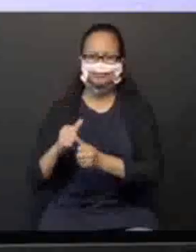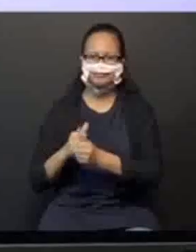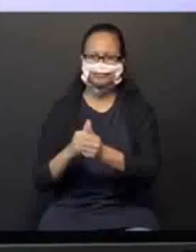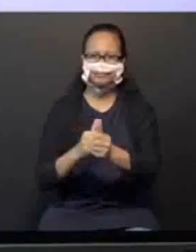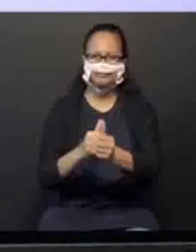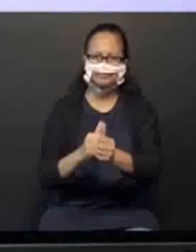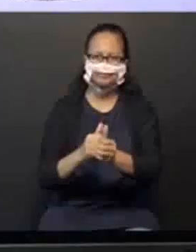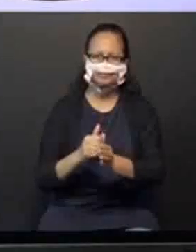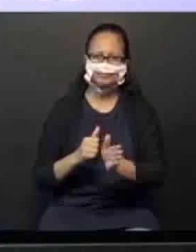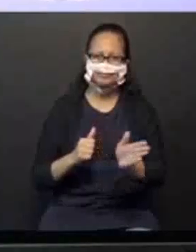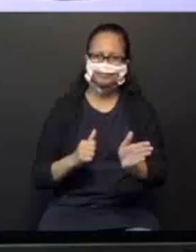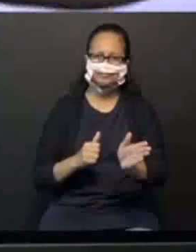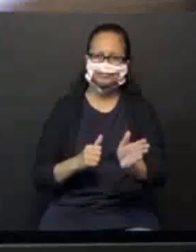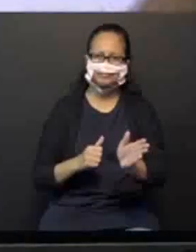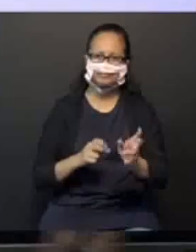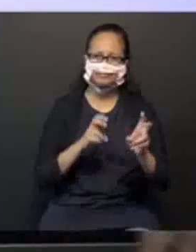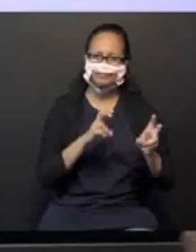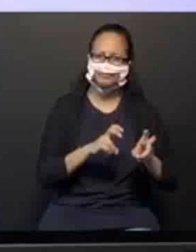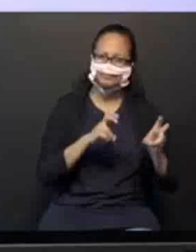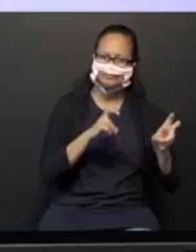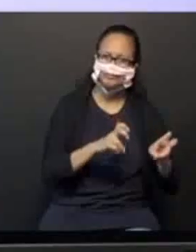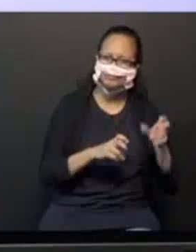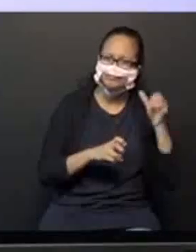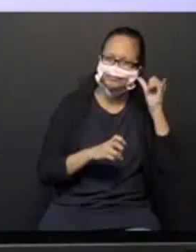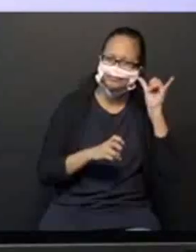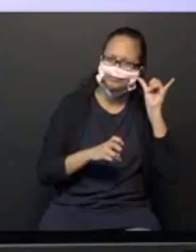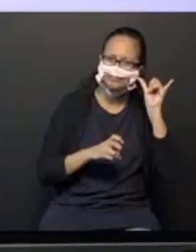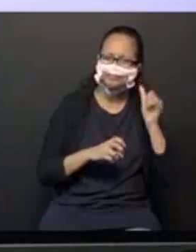elas irão para a fazenda.